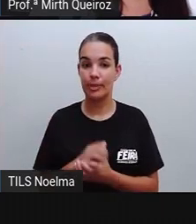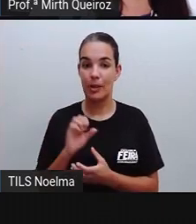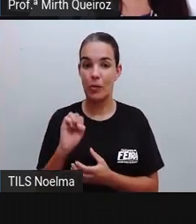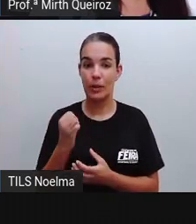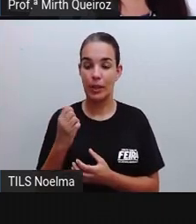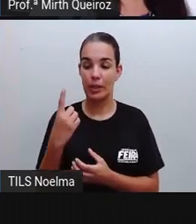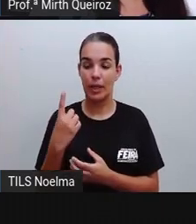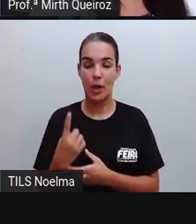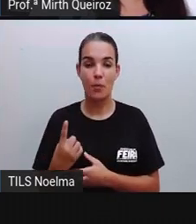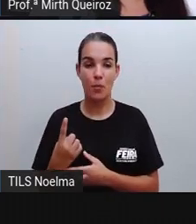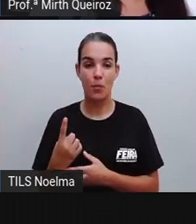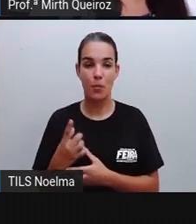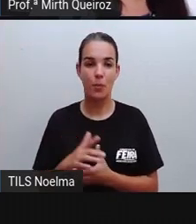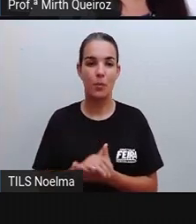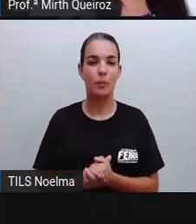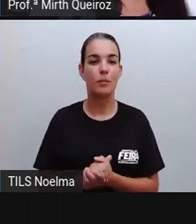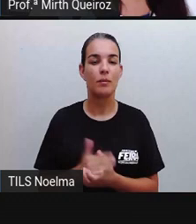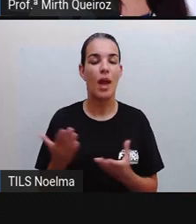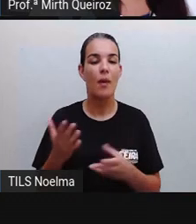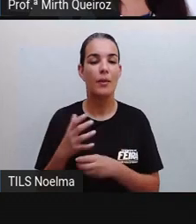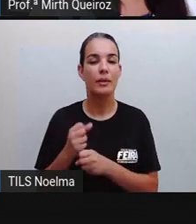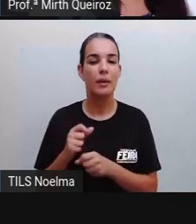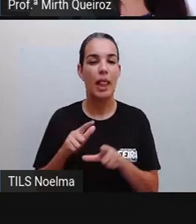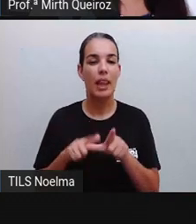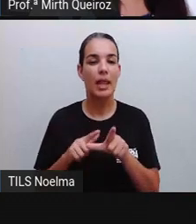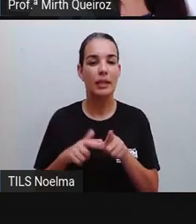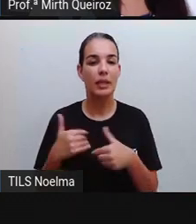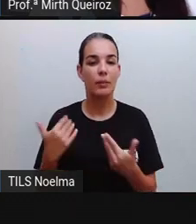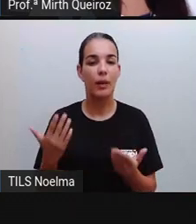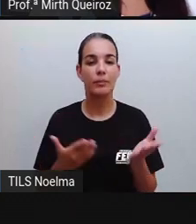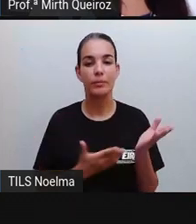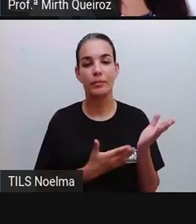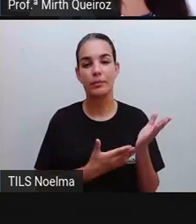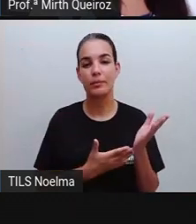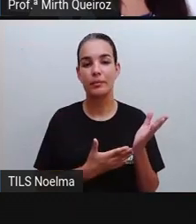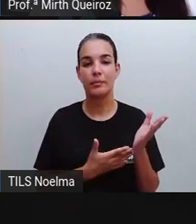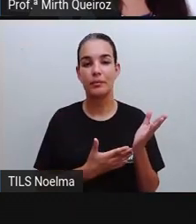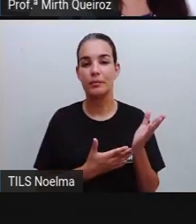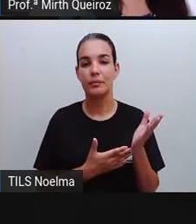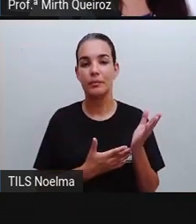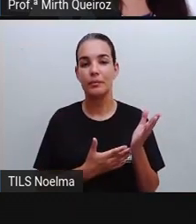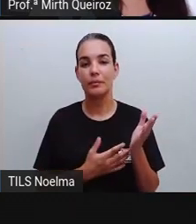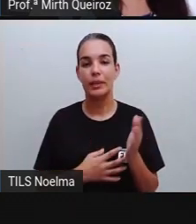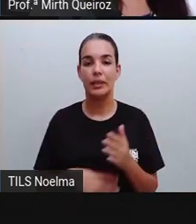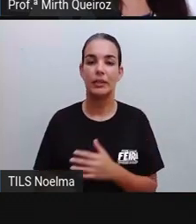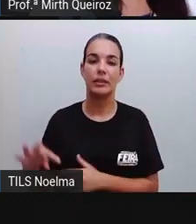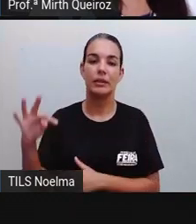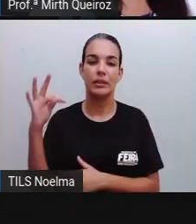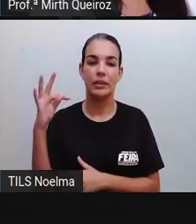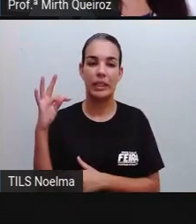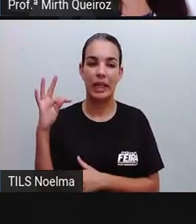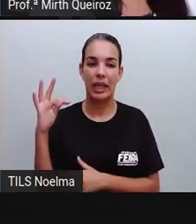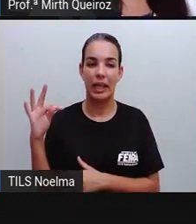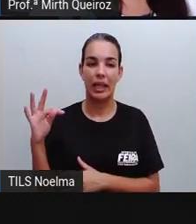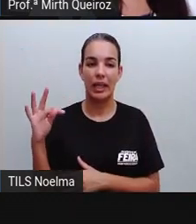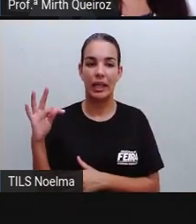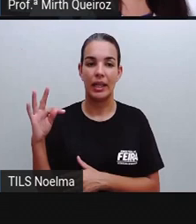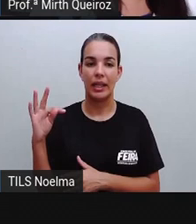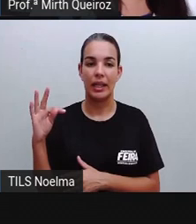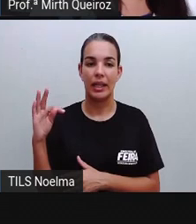81. Qual a letra escondida aí no número 81? A letra